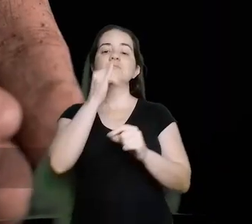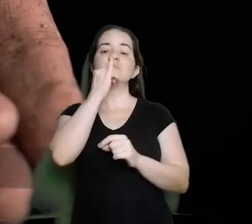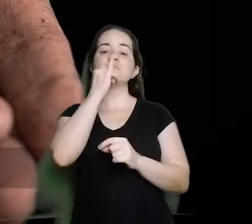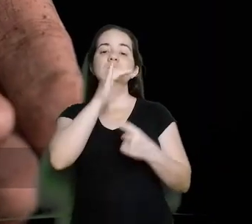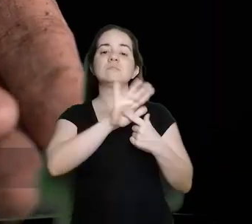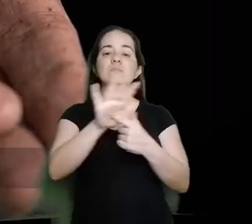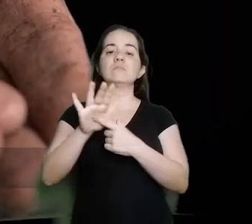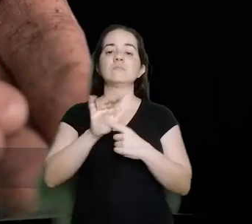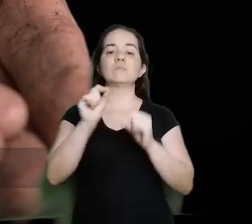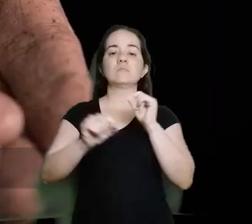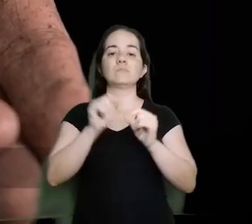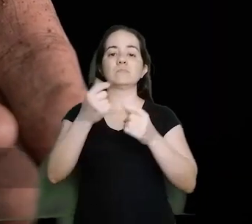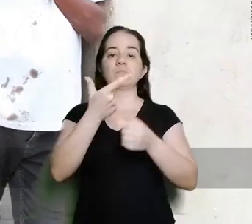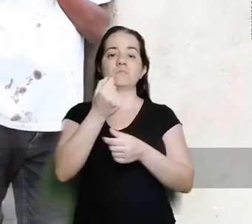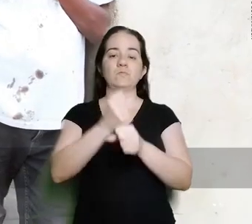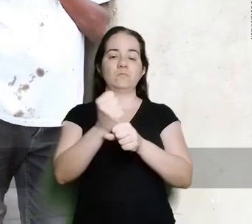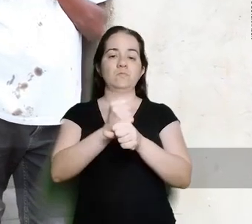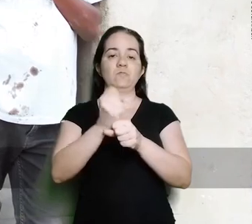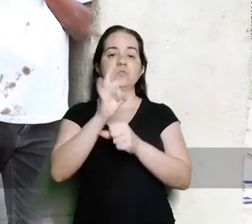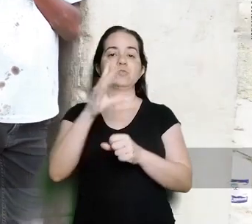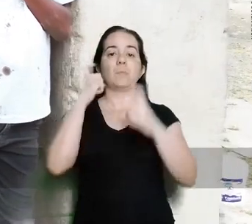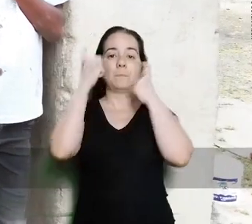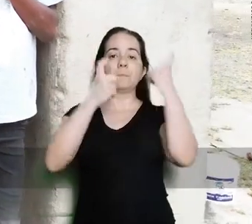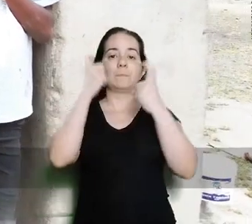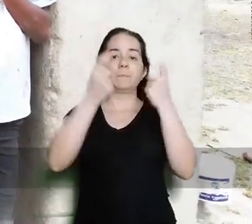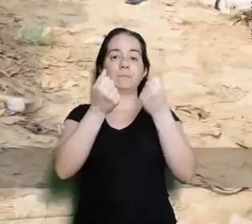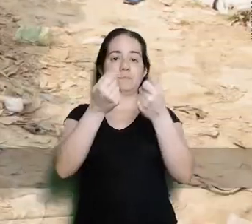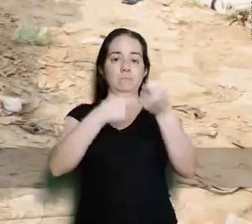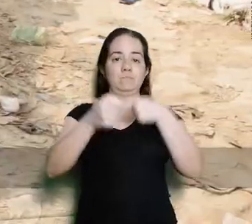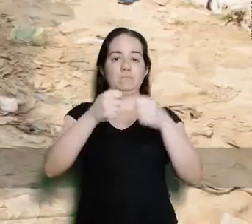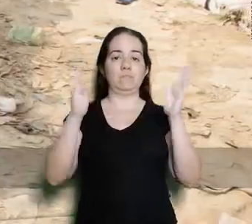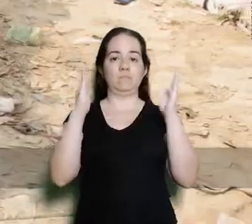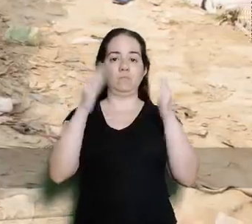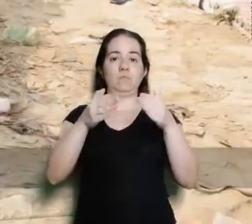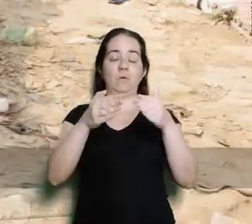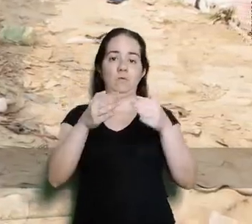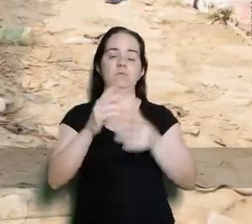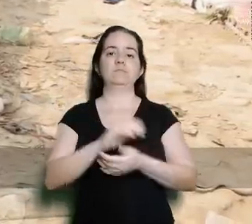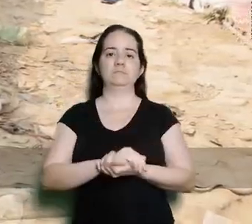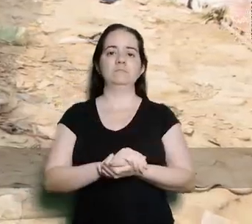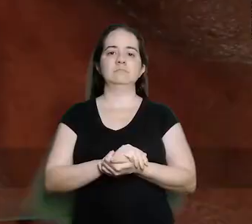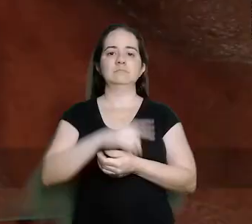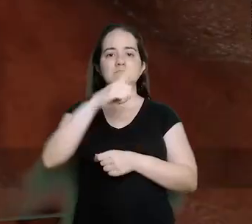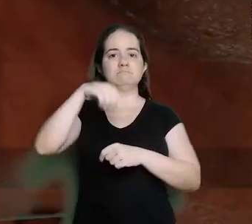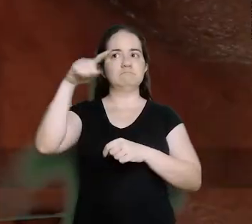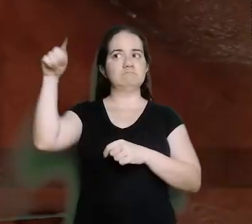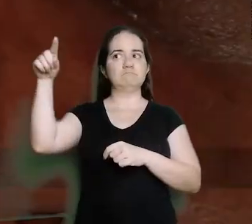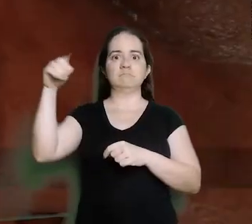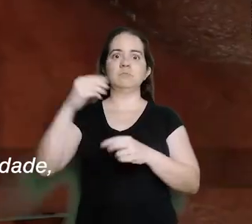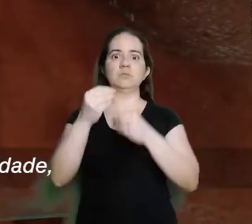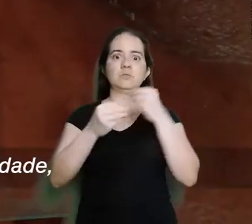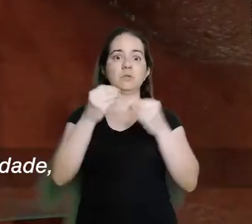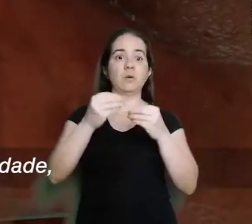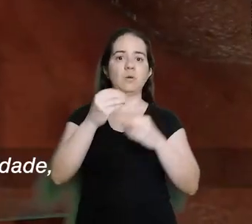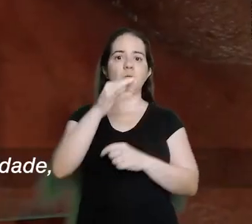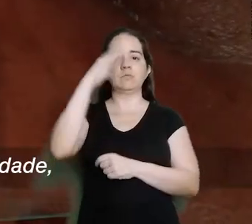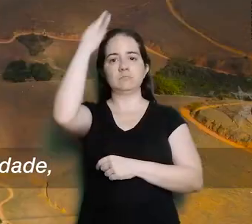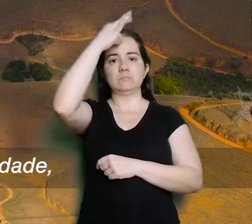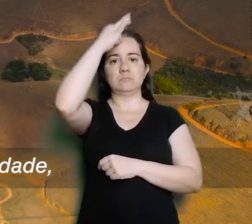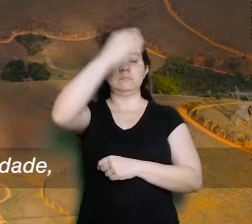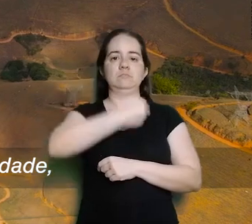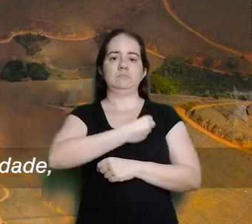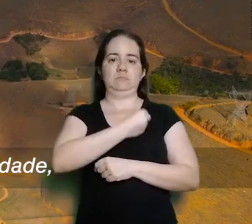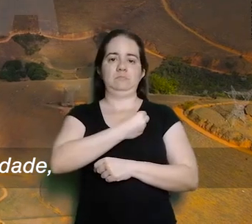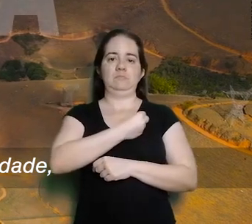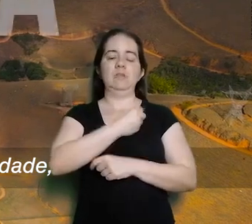exemplo está aí, uma gestão que há 20 anos só pensa em meta fiscal e deixa o povo na mão. E não tá fácil ser capixaba,